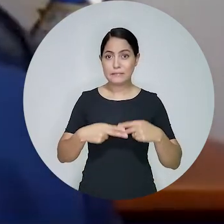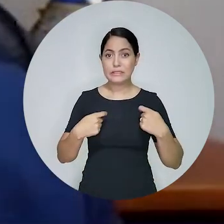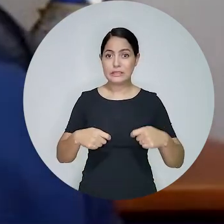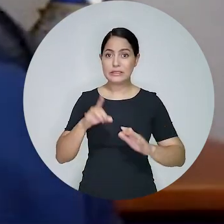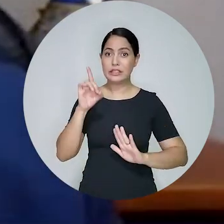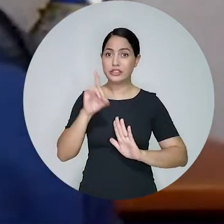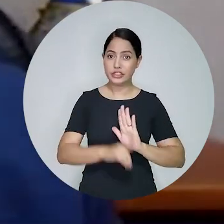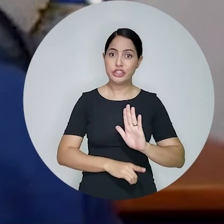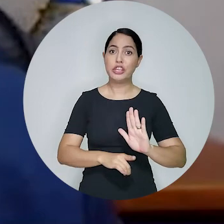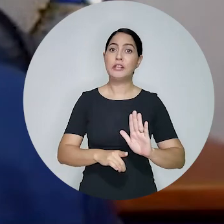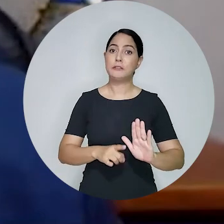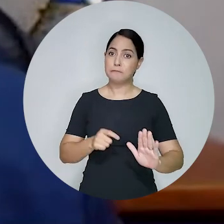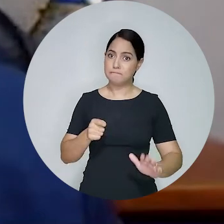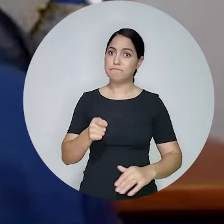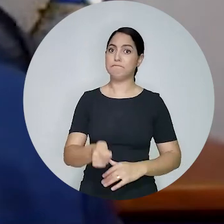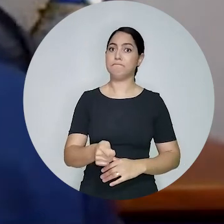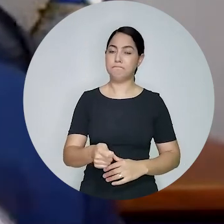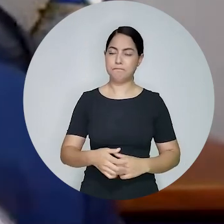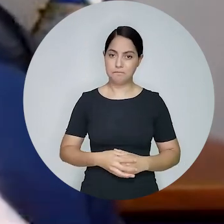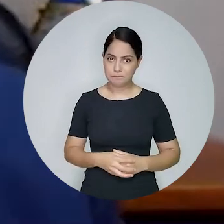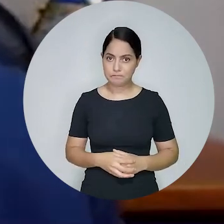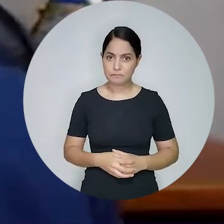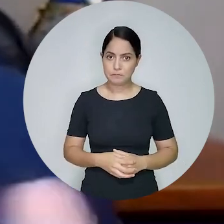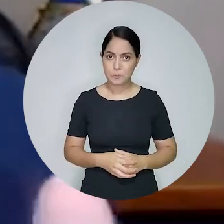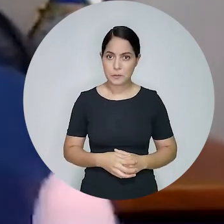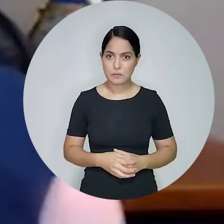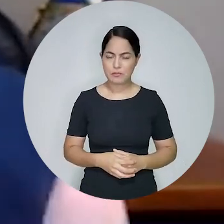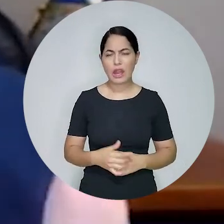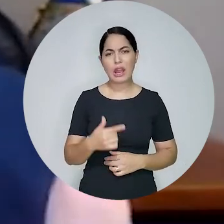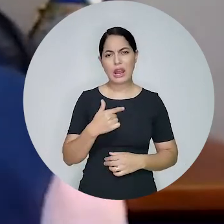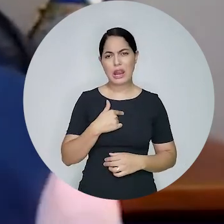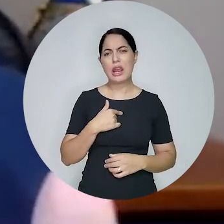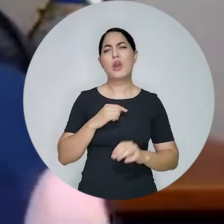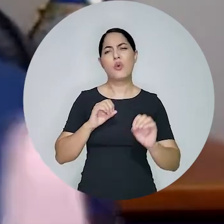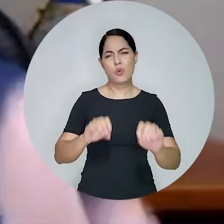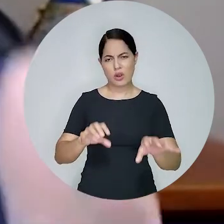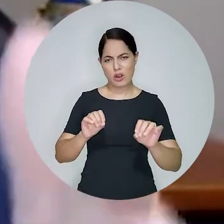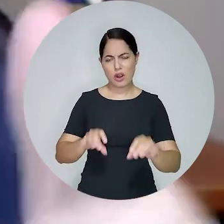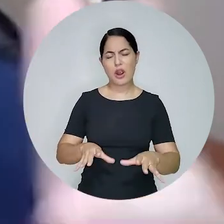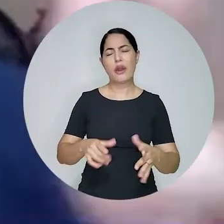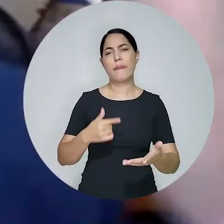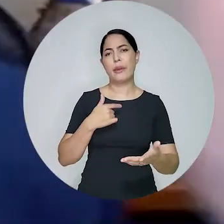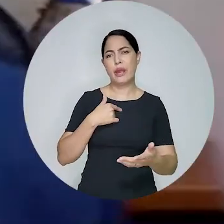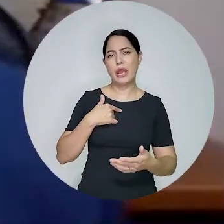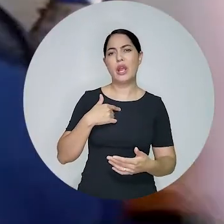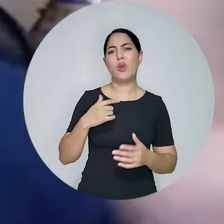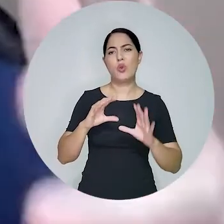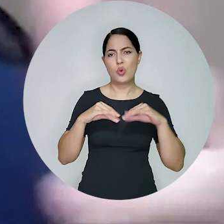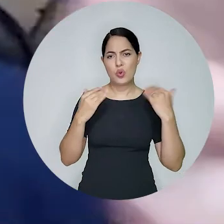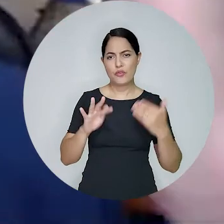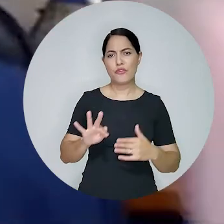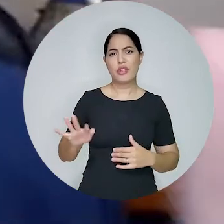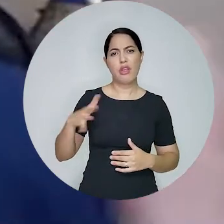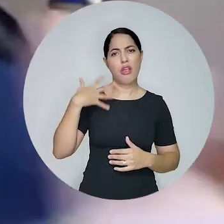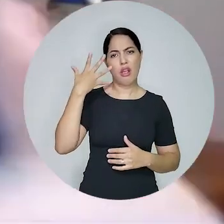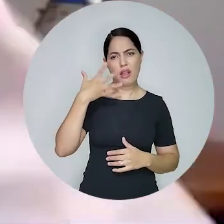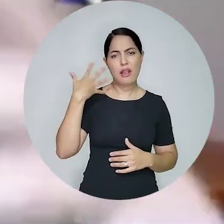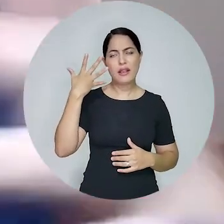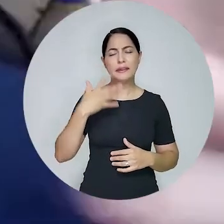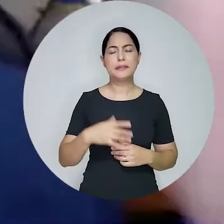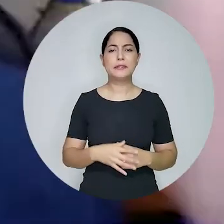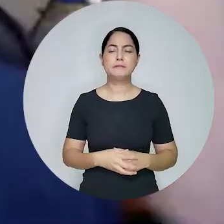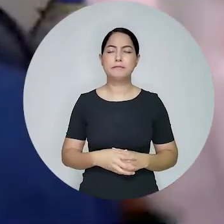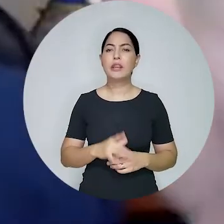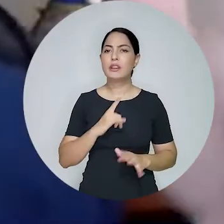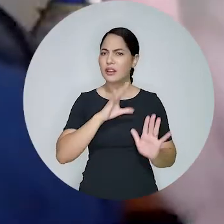necessária, é, portanto, a intervenção do direito. Eu tenho afirmado em aulas, em conferências,